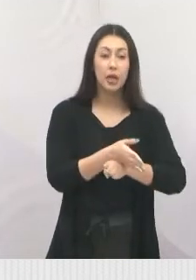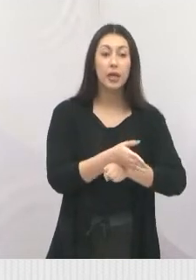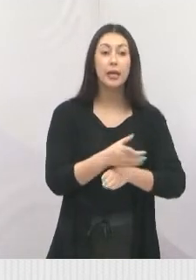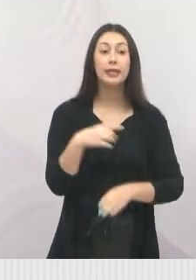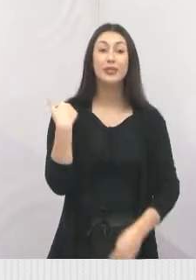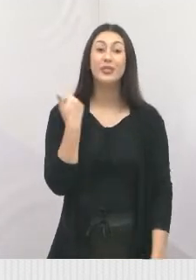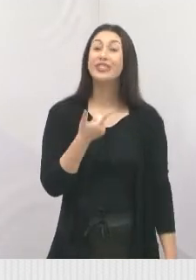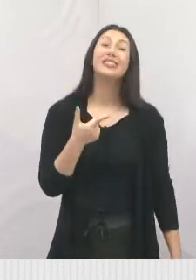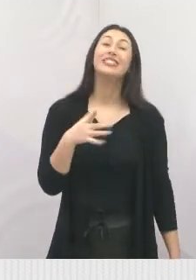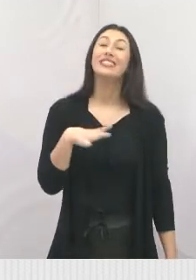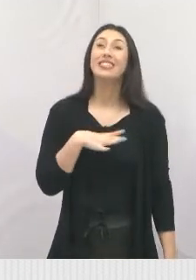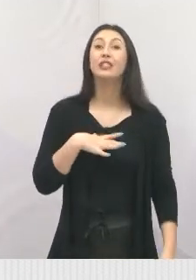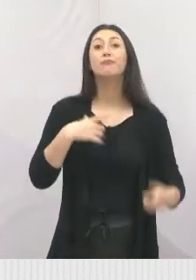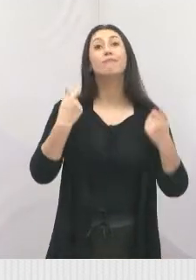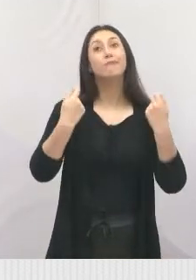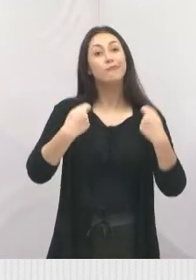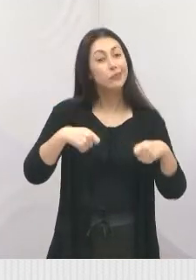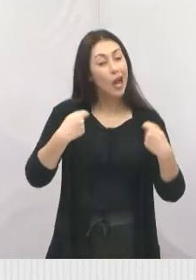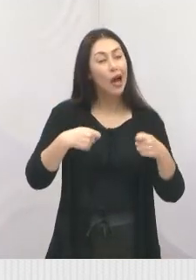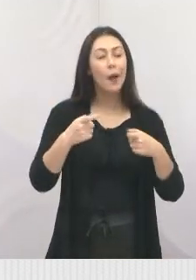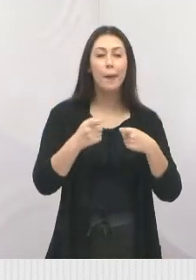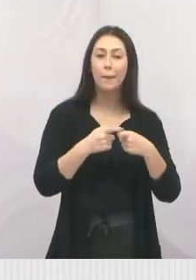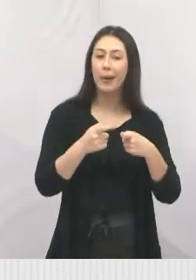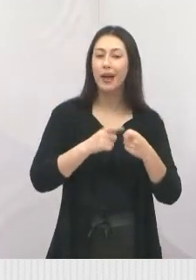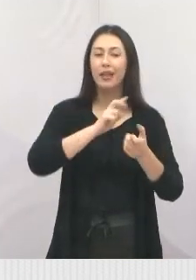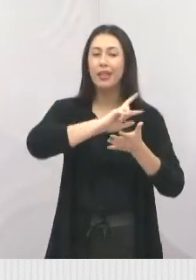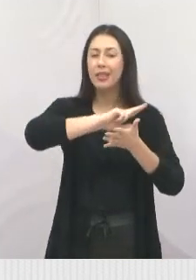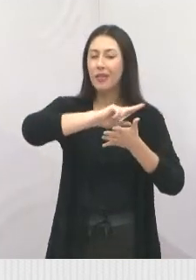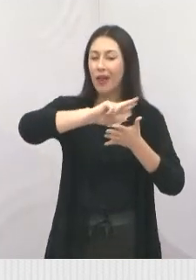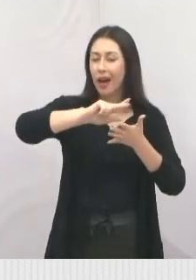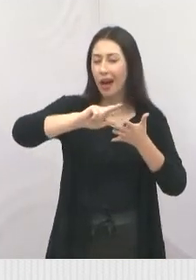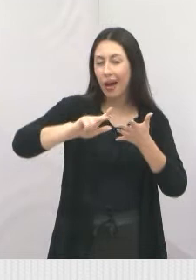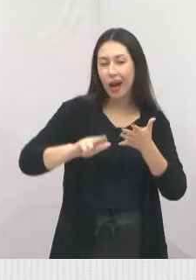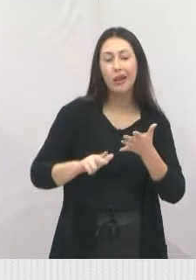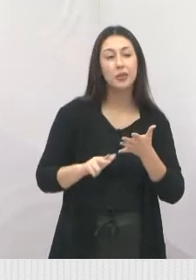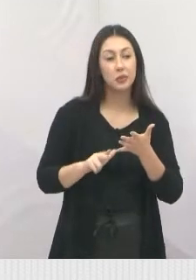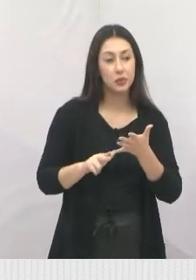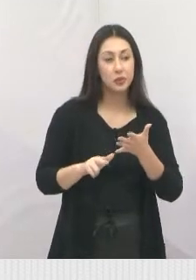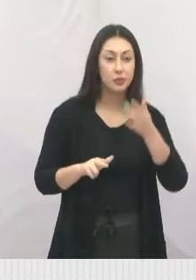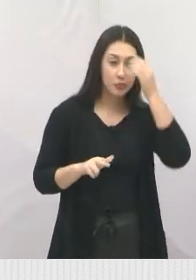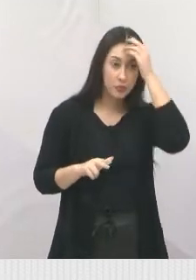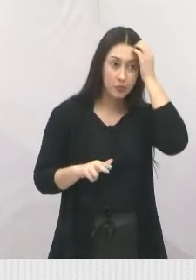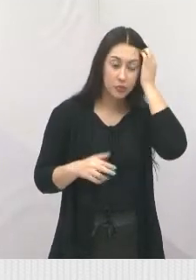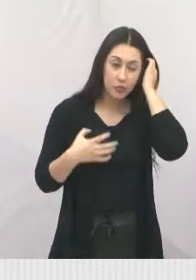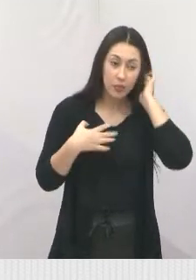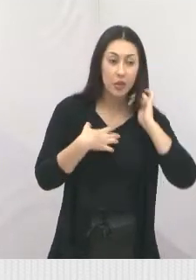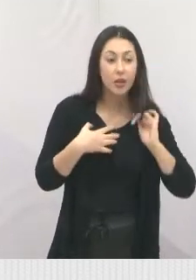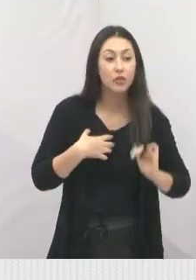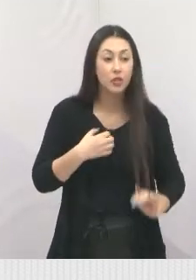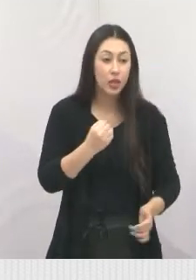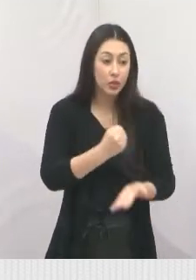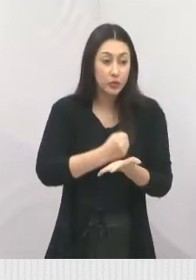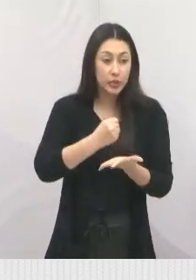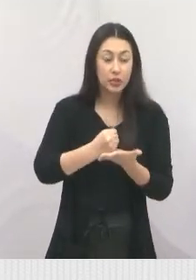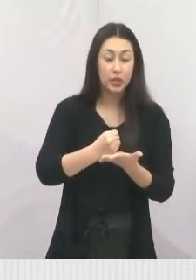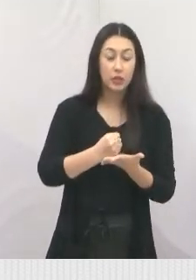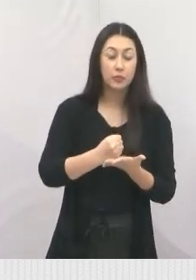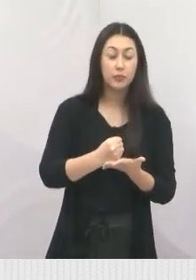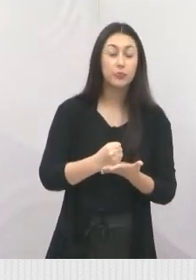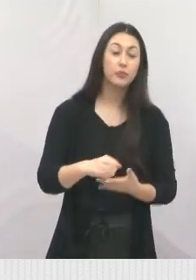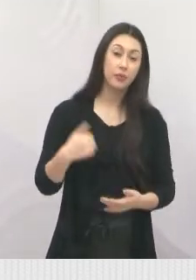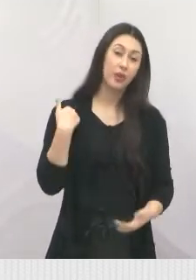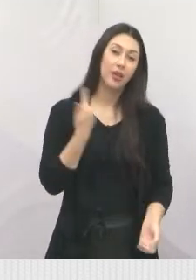nossa cidade está precisando, são N movimentos de contratação de médicos e